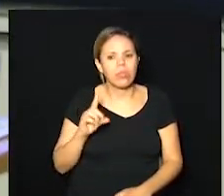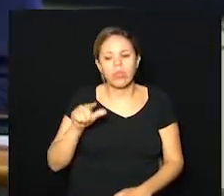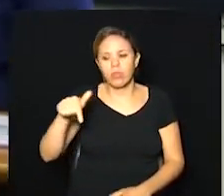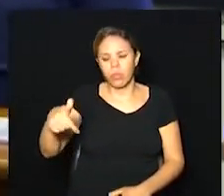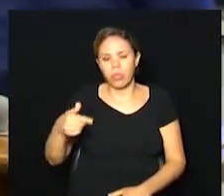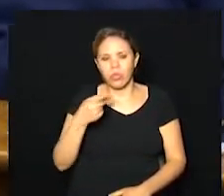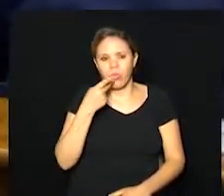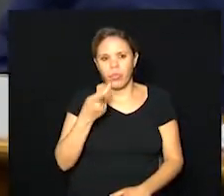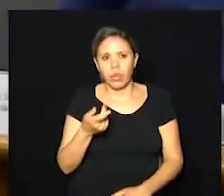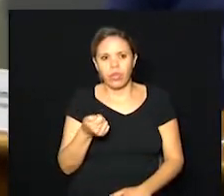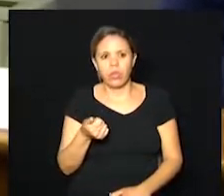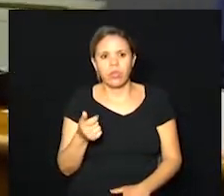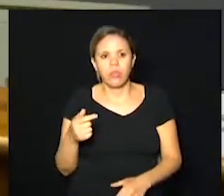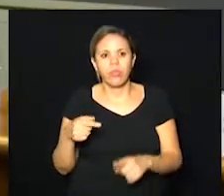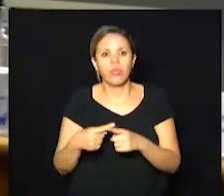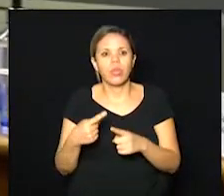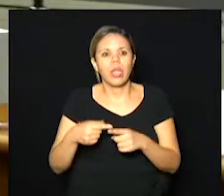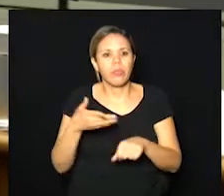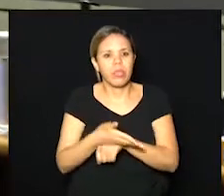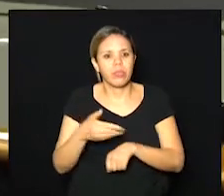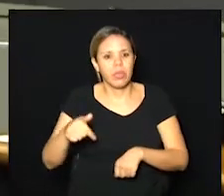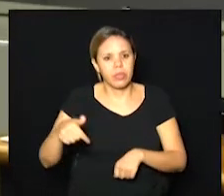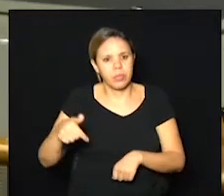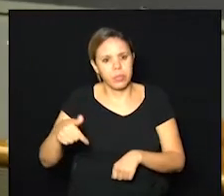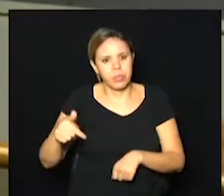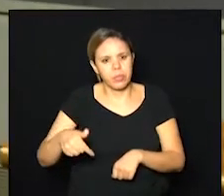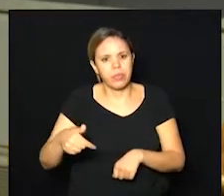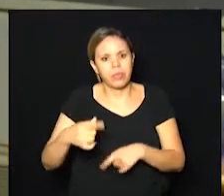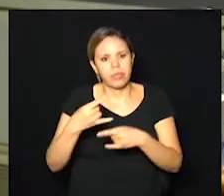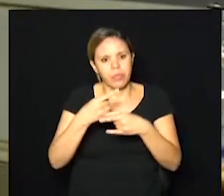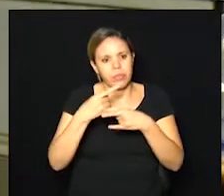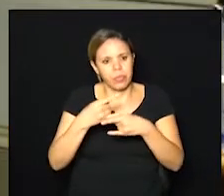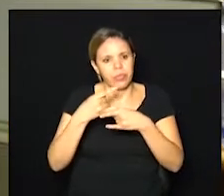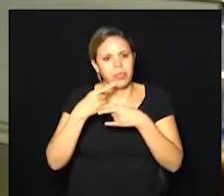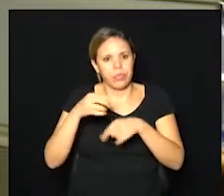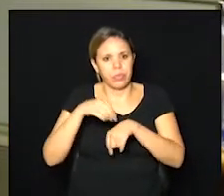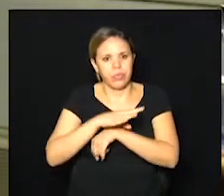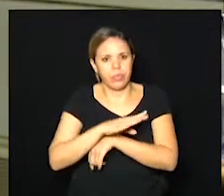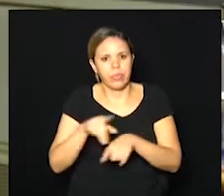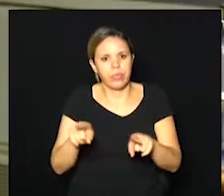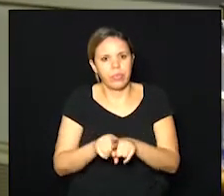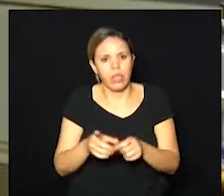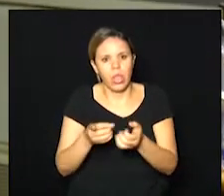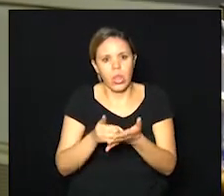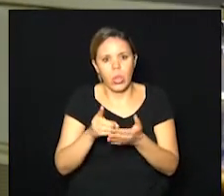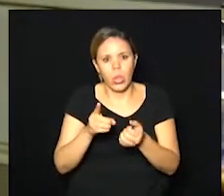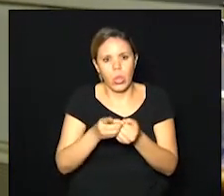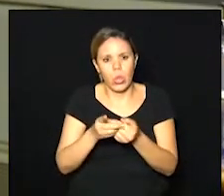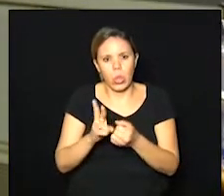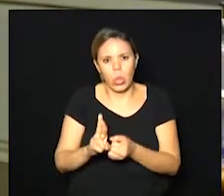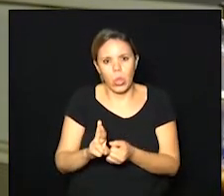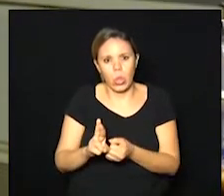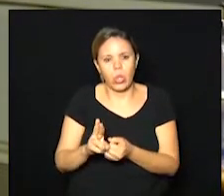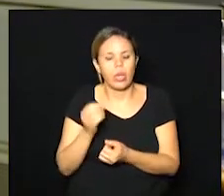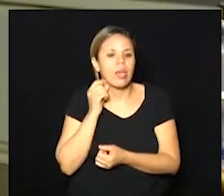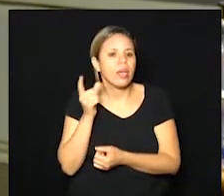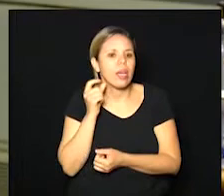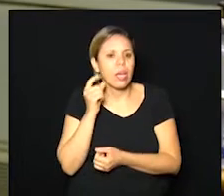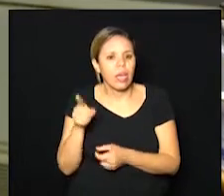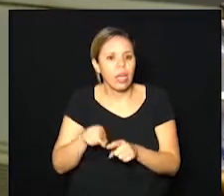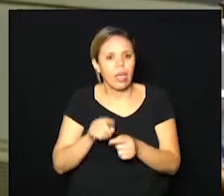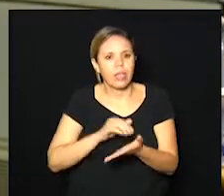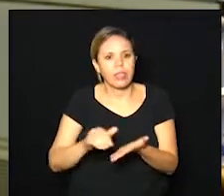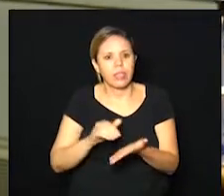falar aí o motivo dele participar conosco aqui dessa transmissão. E o Dr. Cármino, que é o nosso Secretário de Saúde,